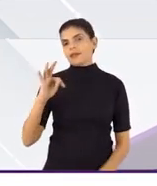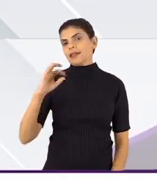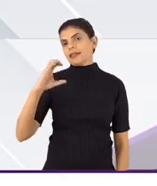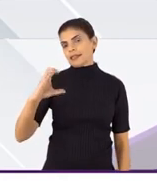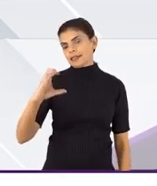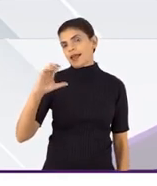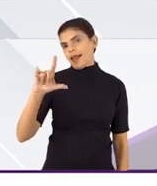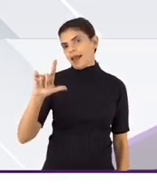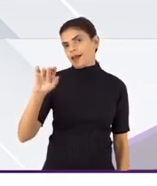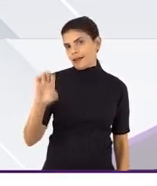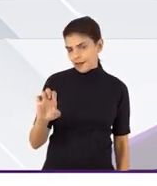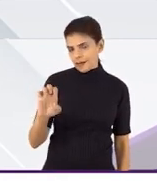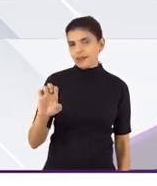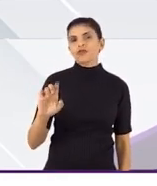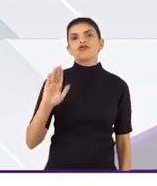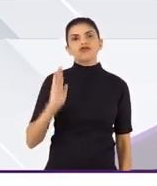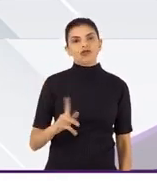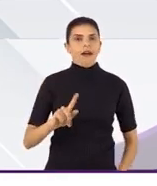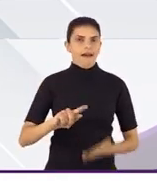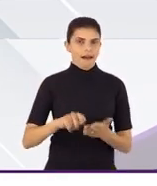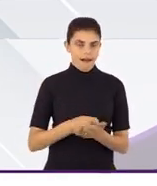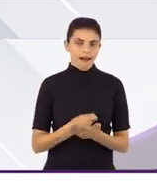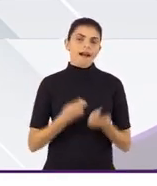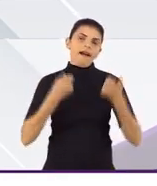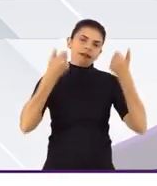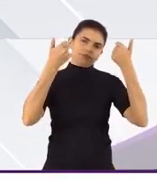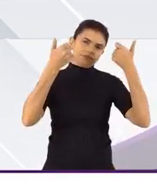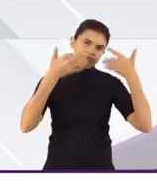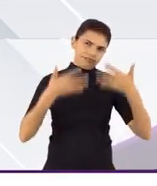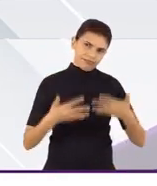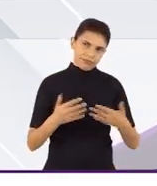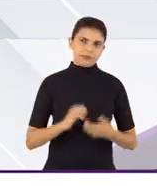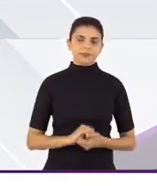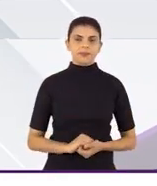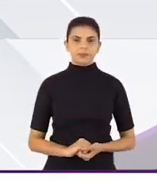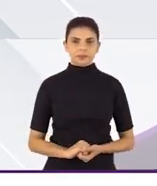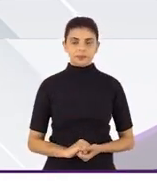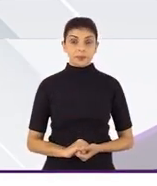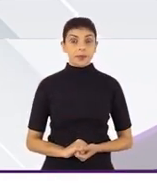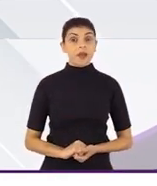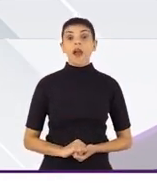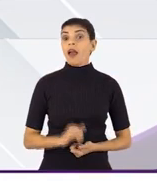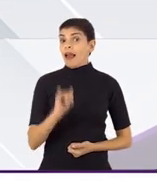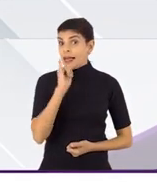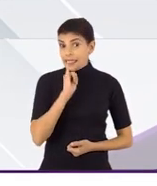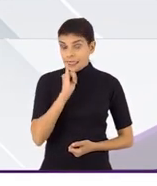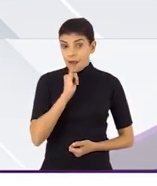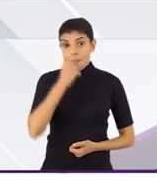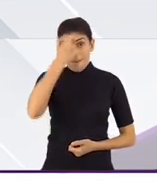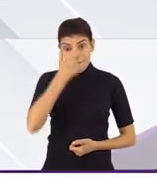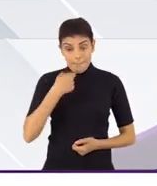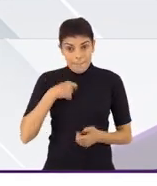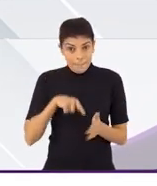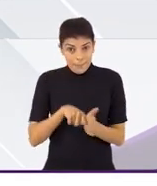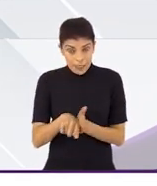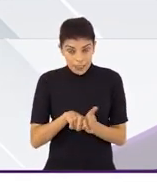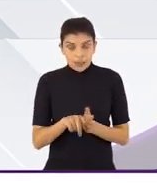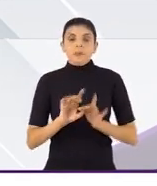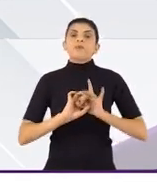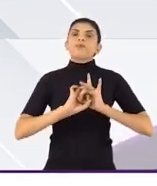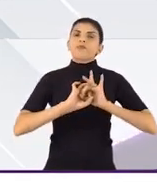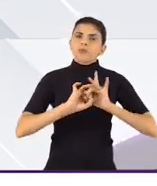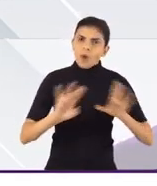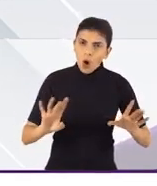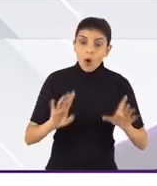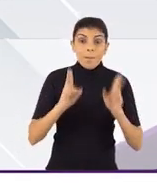do termo de consentimento livre, esclarecido, escrito e assinado. Ou seja, abre para que o